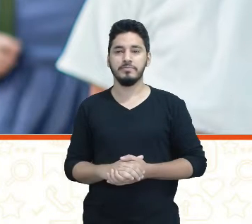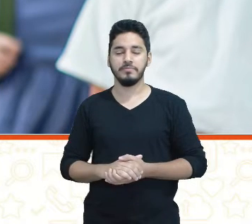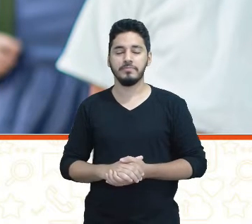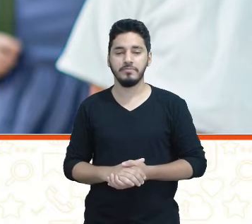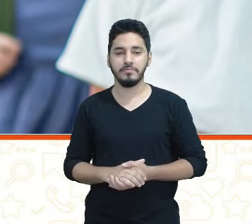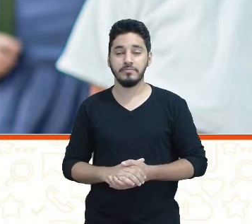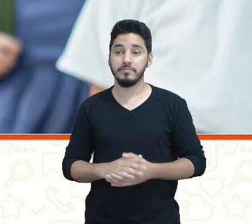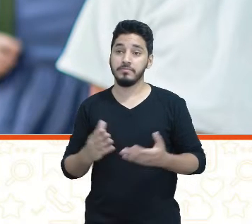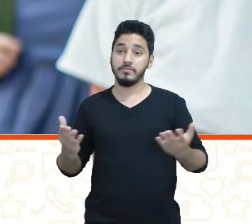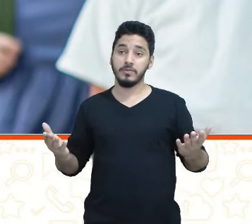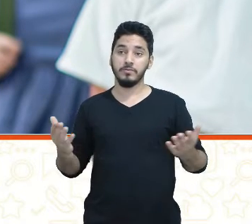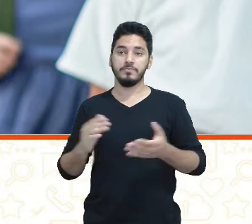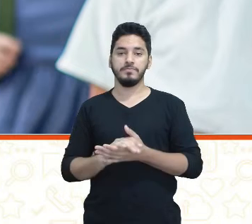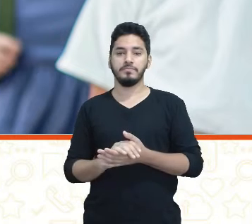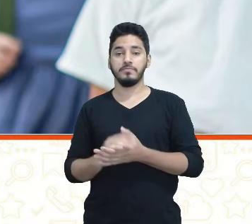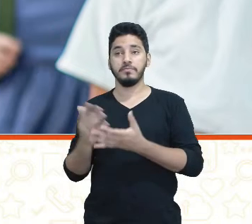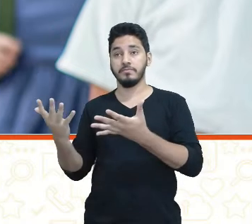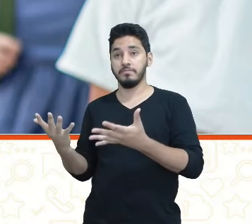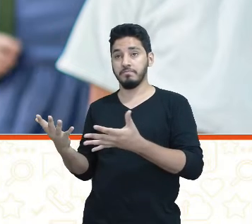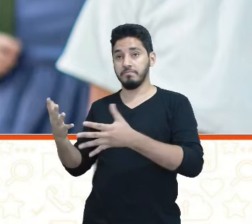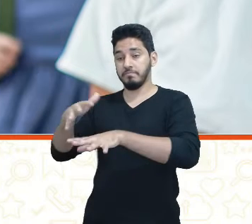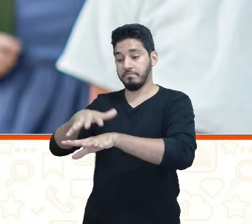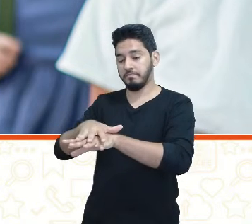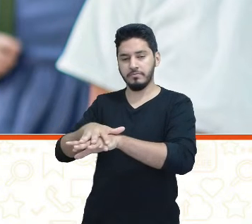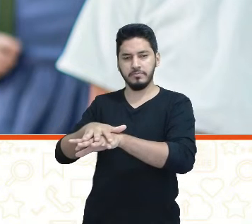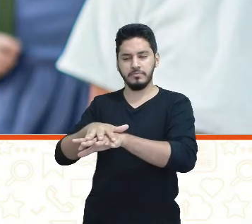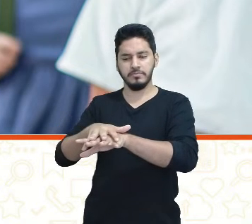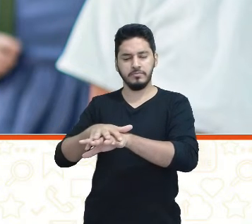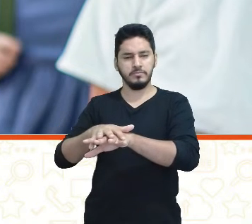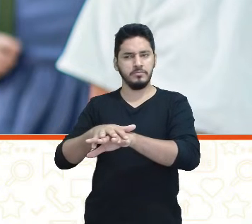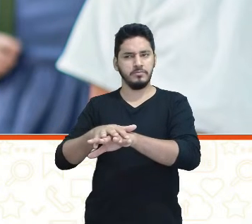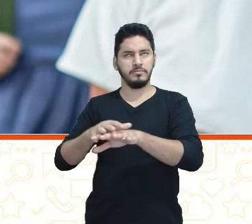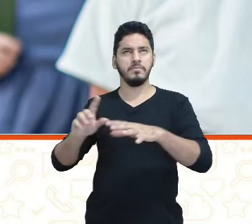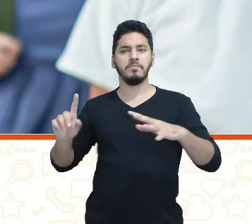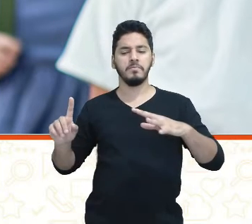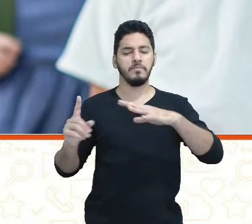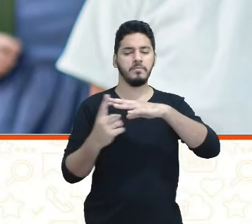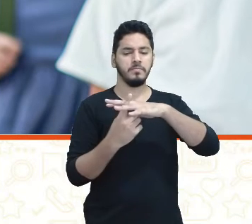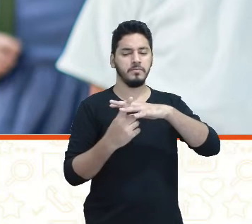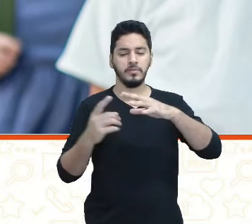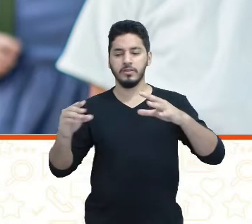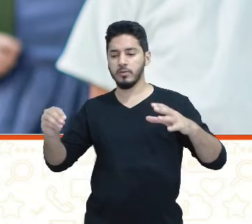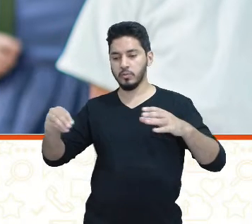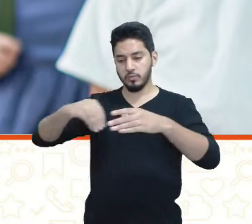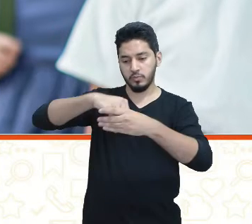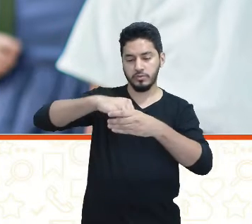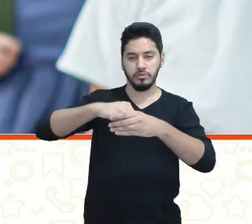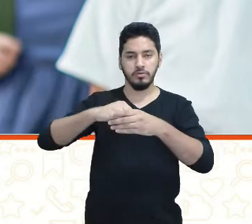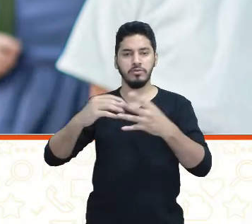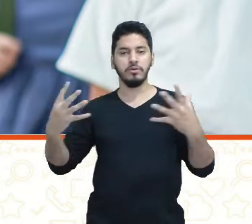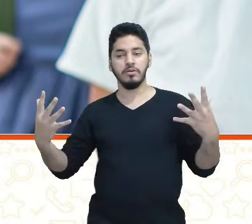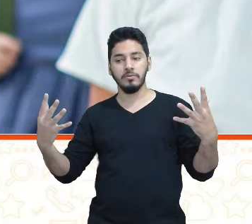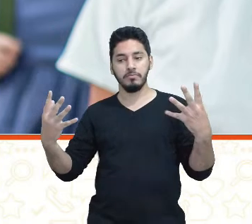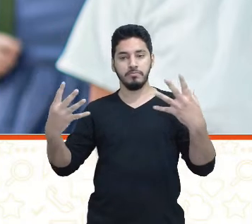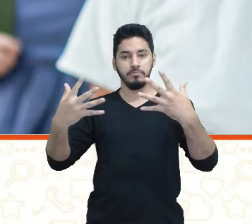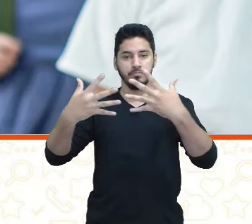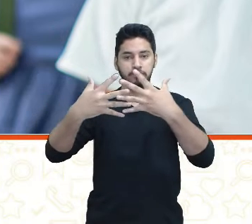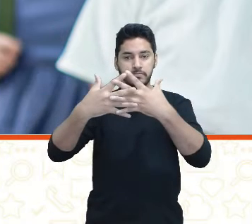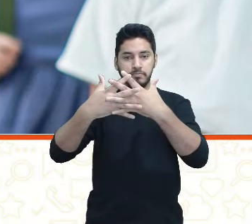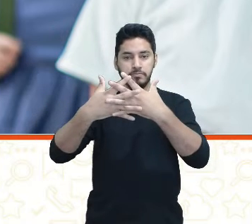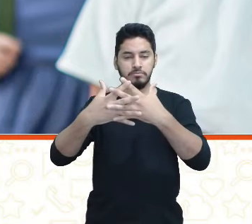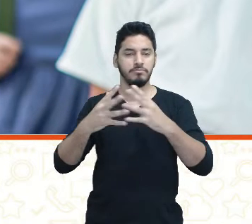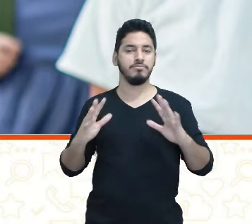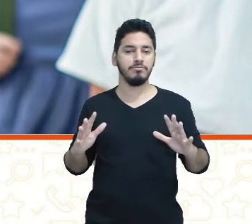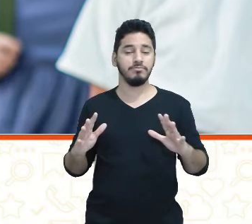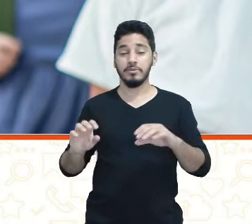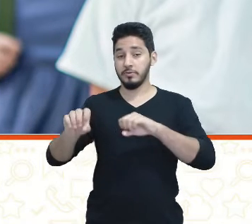Então, incluir significa juntar, inserir, fazer parte de um certo grupo. A